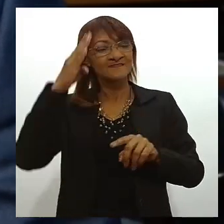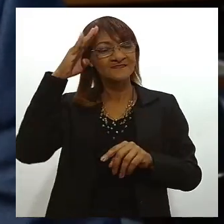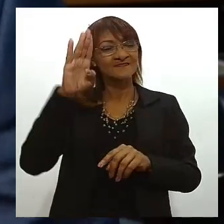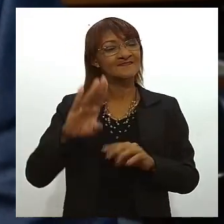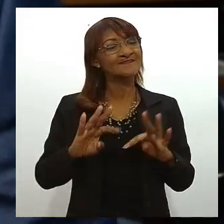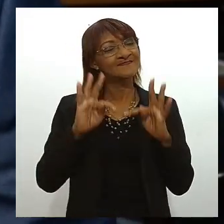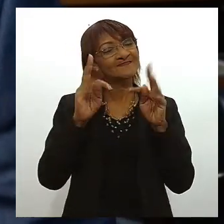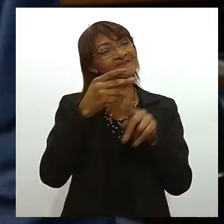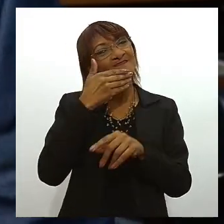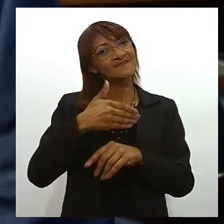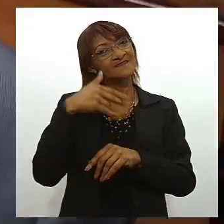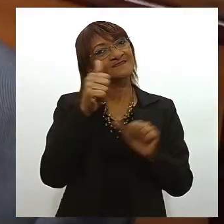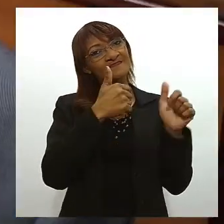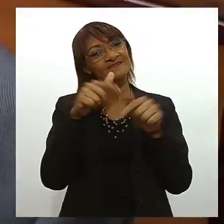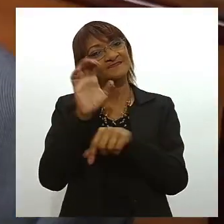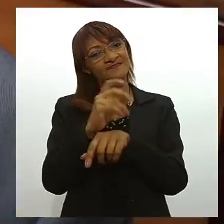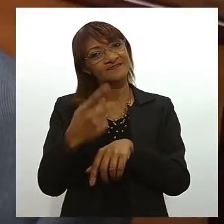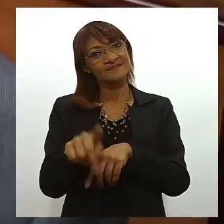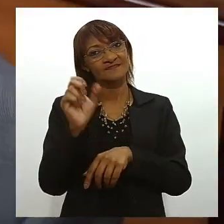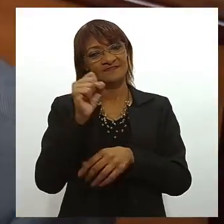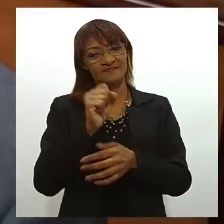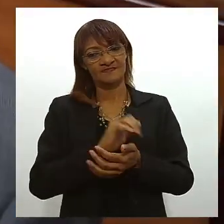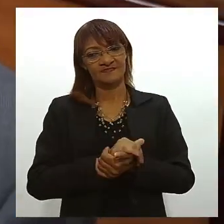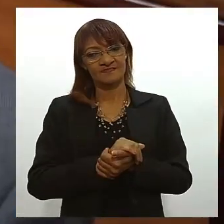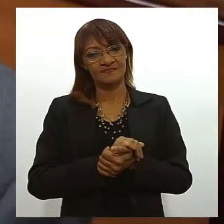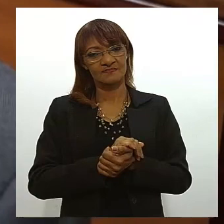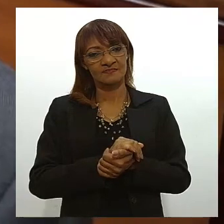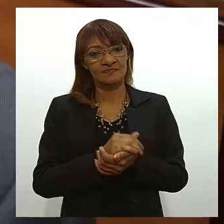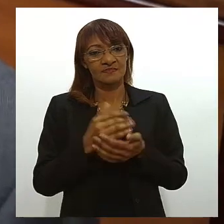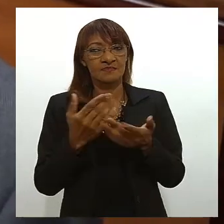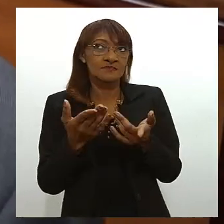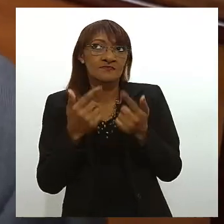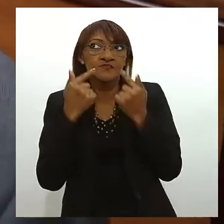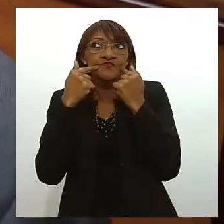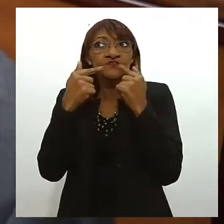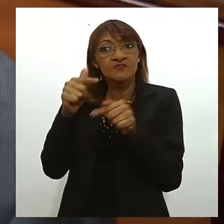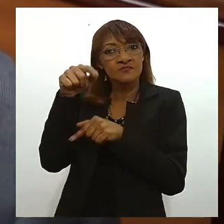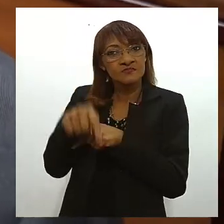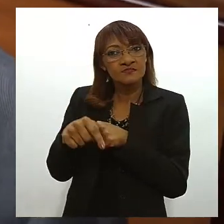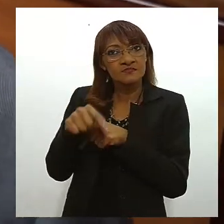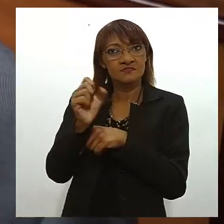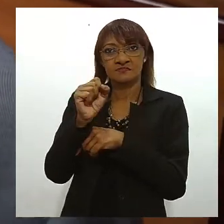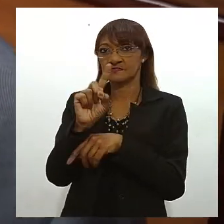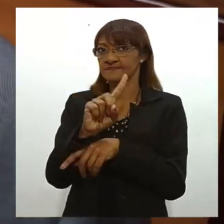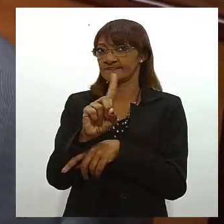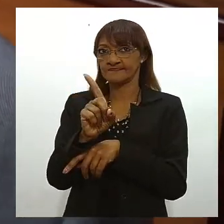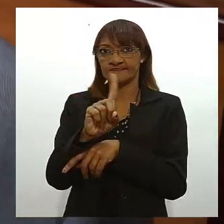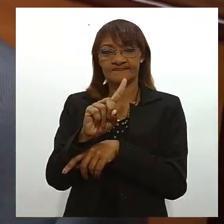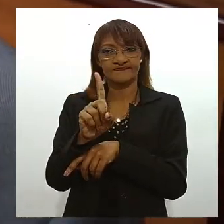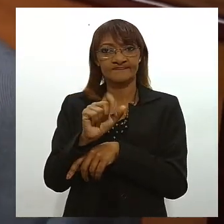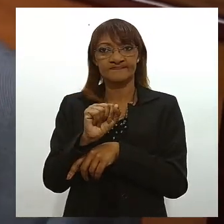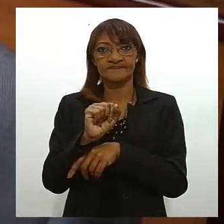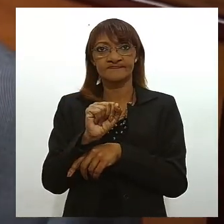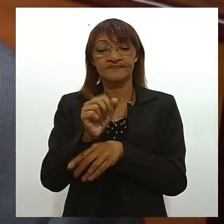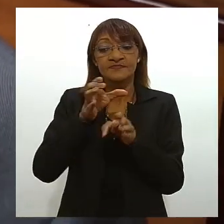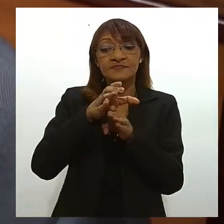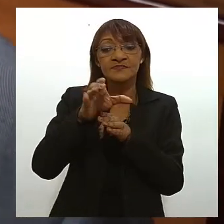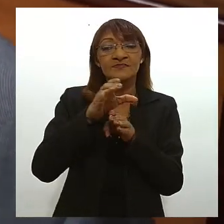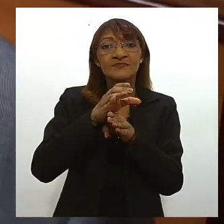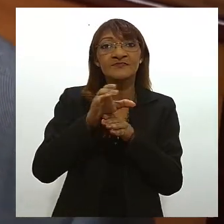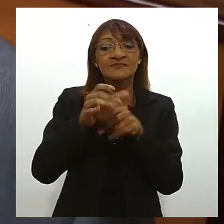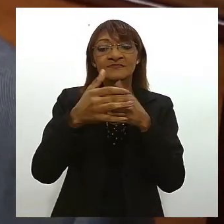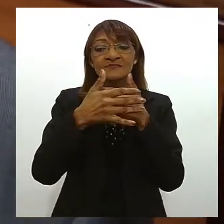serviço que é a grande missão do estado de Sergipe essa questão não é criticar Sergipe essa questão é orientar o futuro de Sergipe